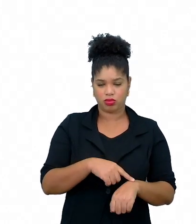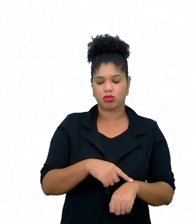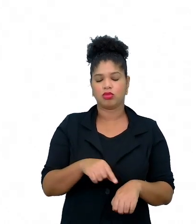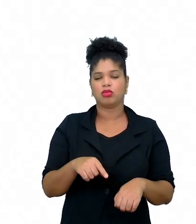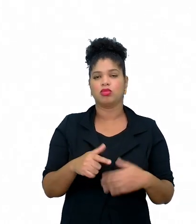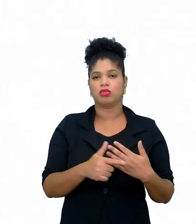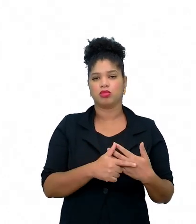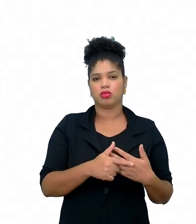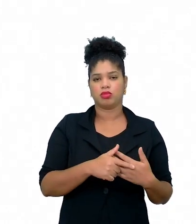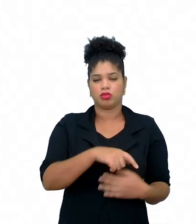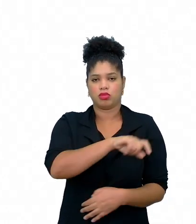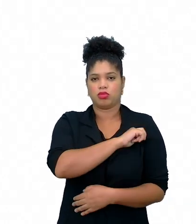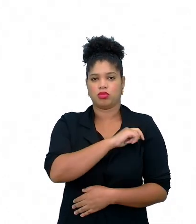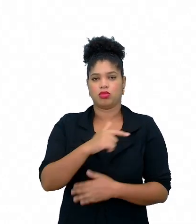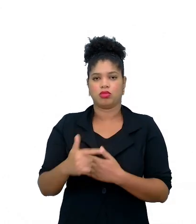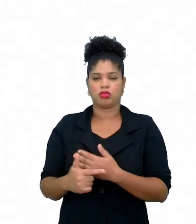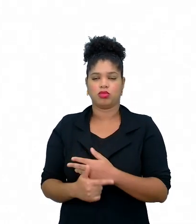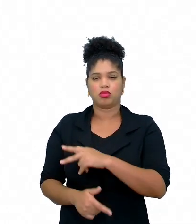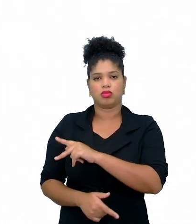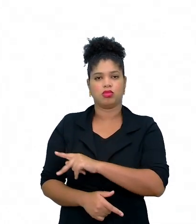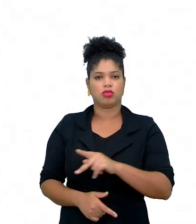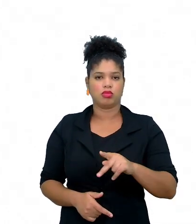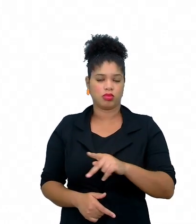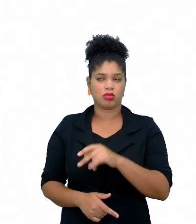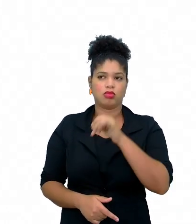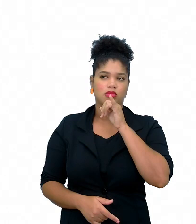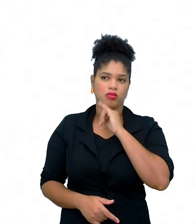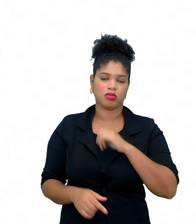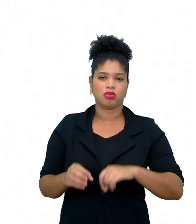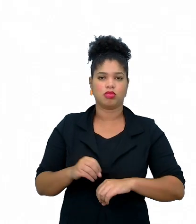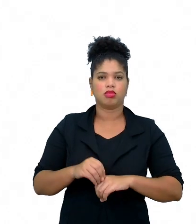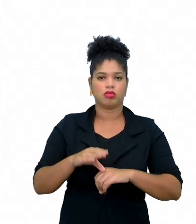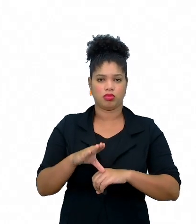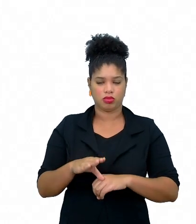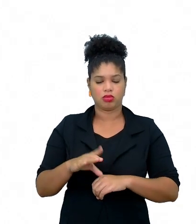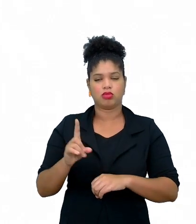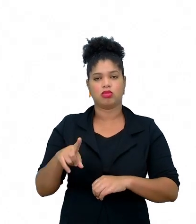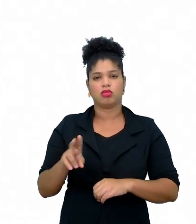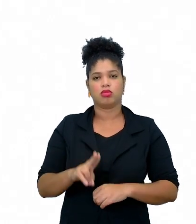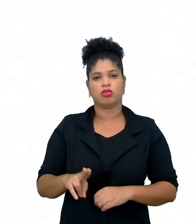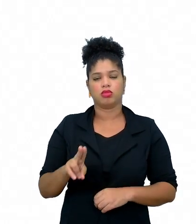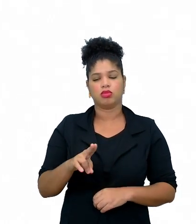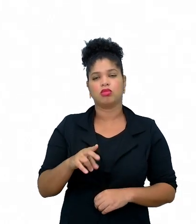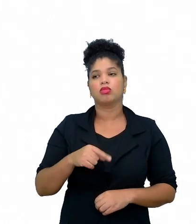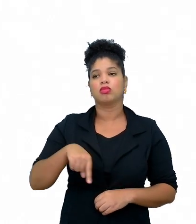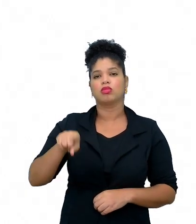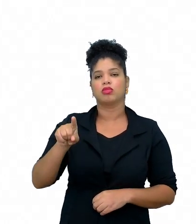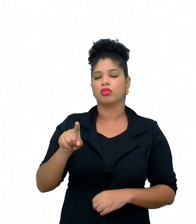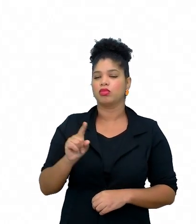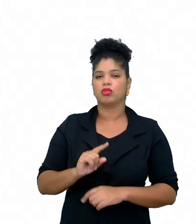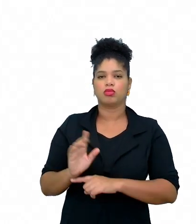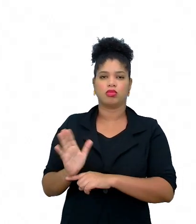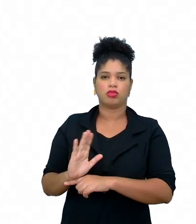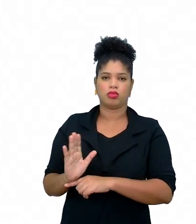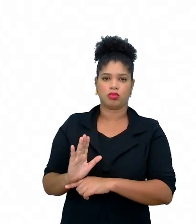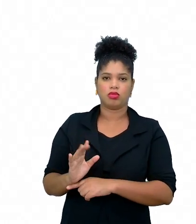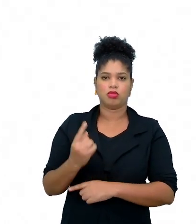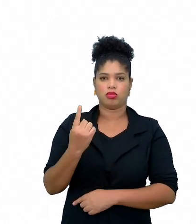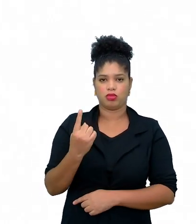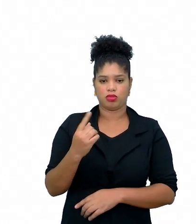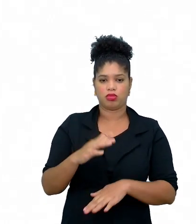professor. Então, por exemplo, sugestão, uma sugestão, vamos ao cinema para estação 1.